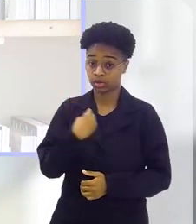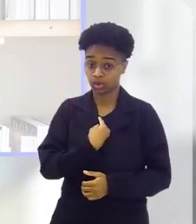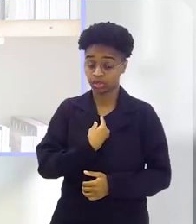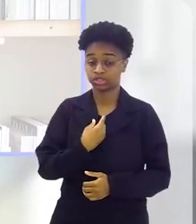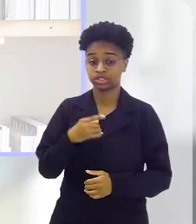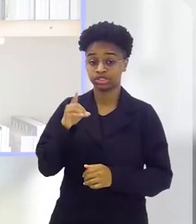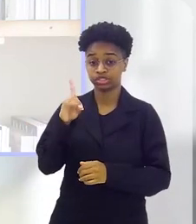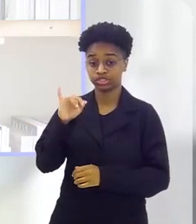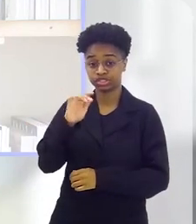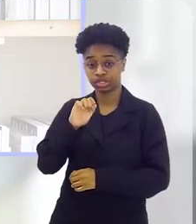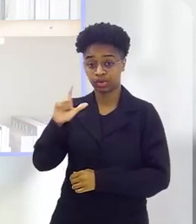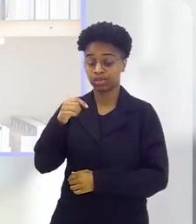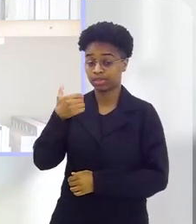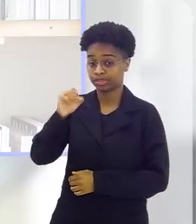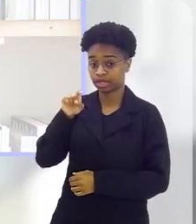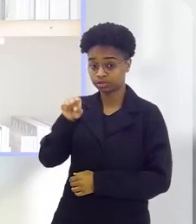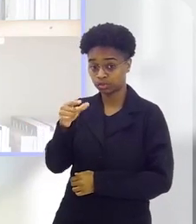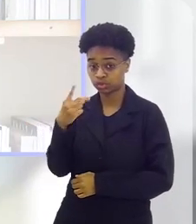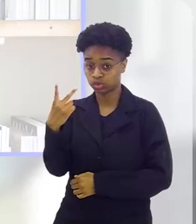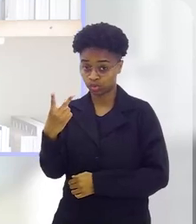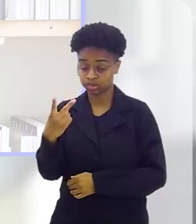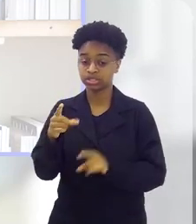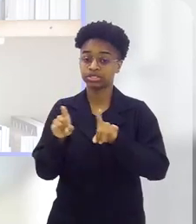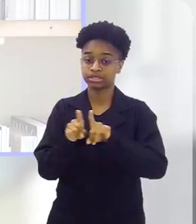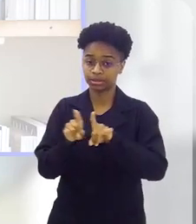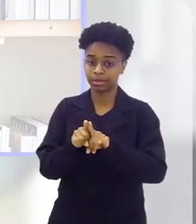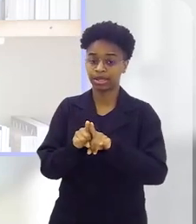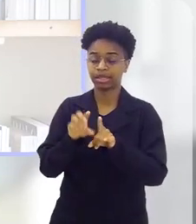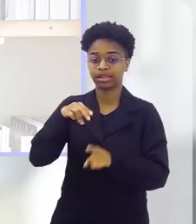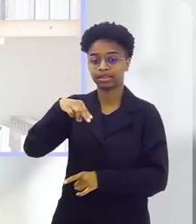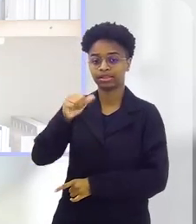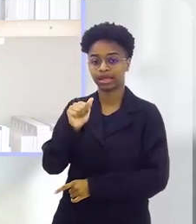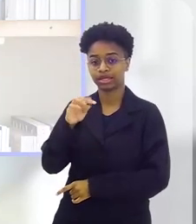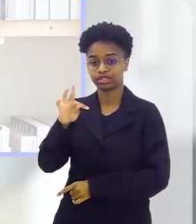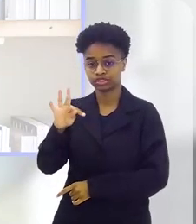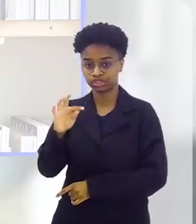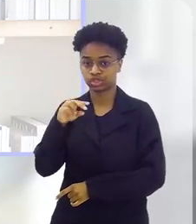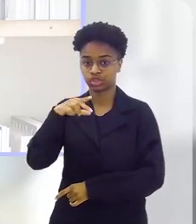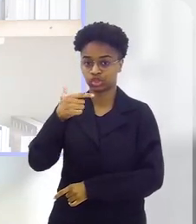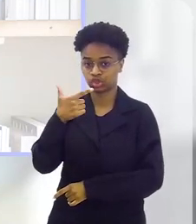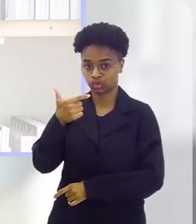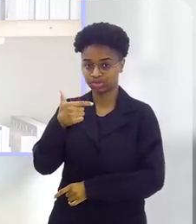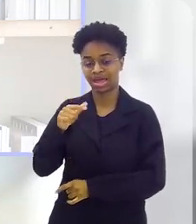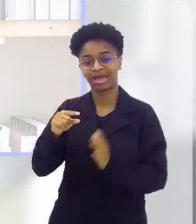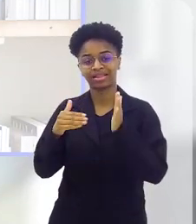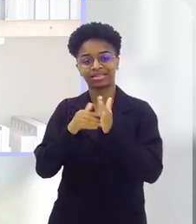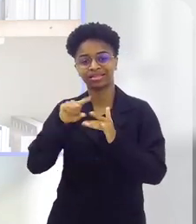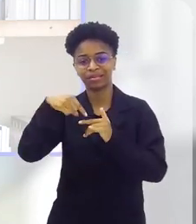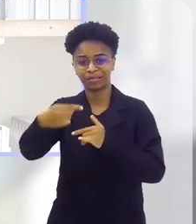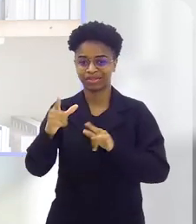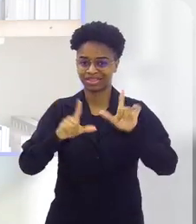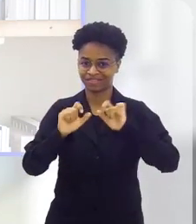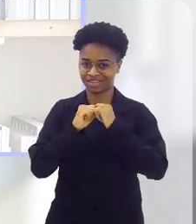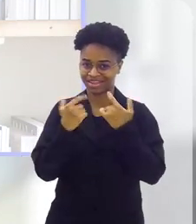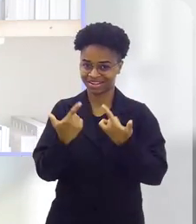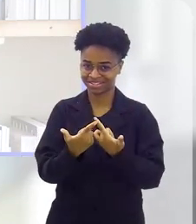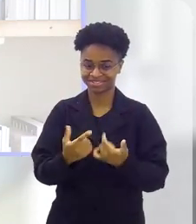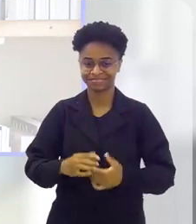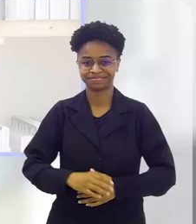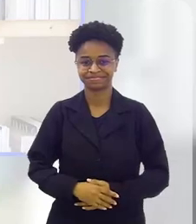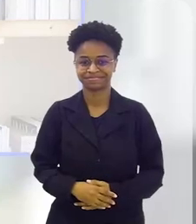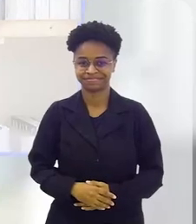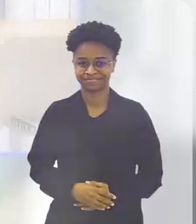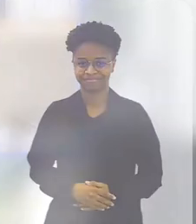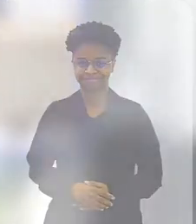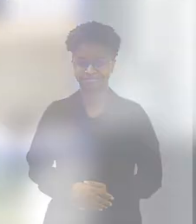Lembrando que estamos no canal digital 10.2 na sua TV aberta, e no canal 12 da NET. Até a próxima, TV Alerj, canal do povo.